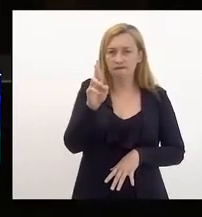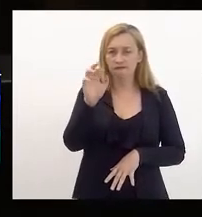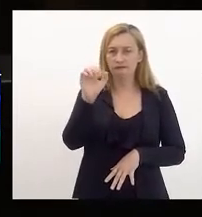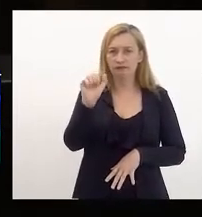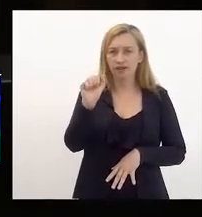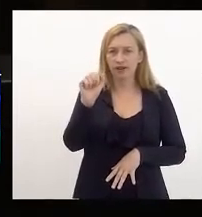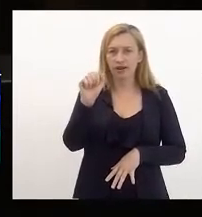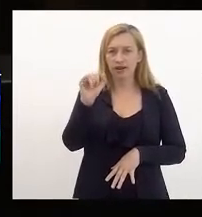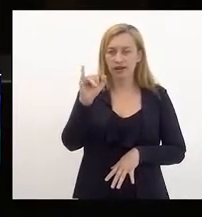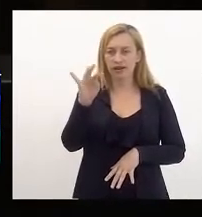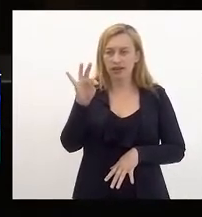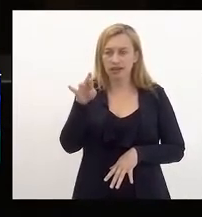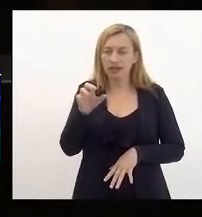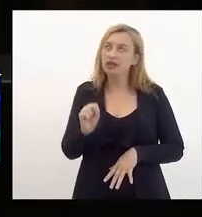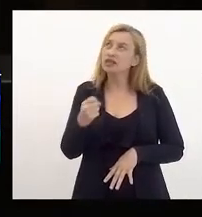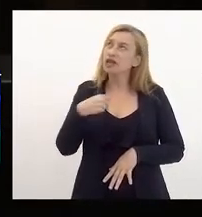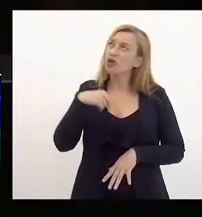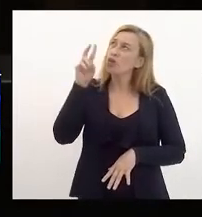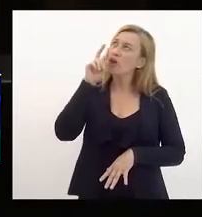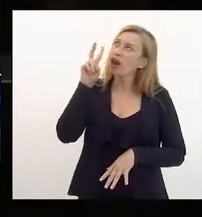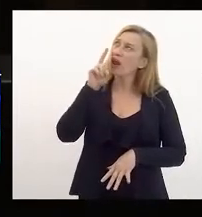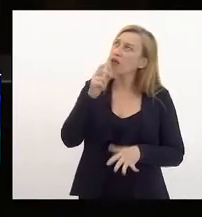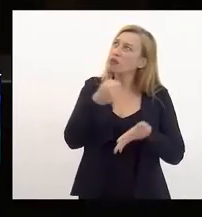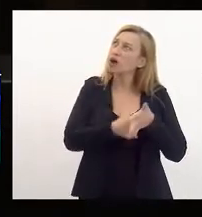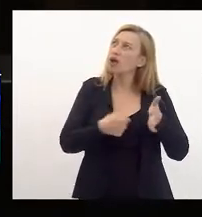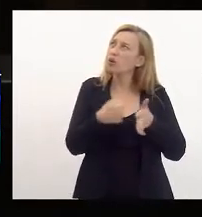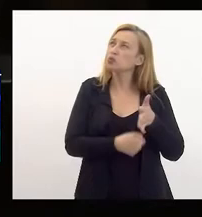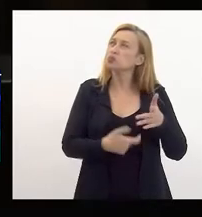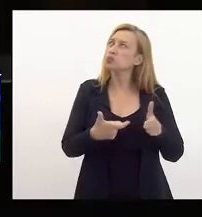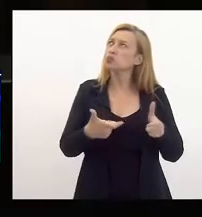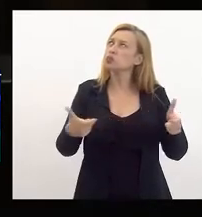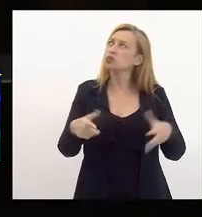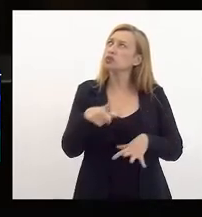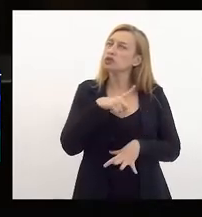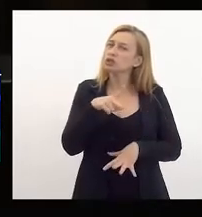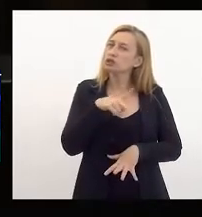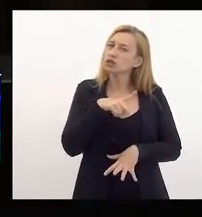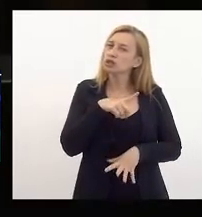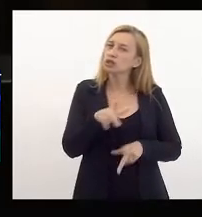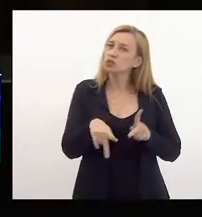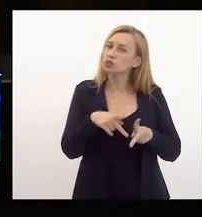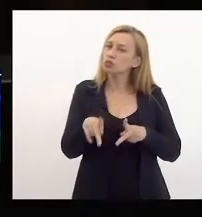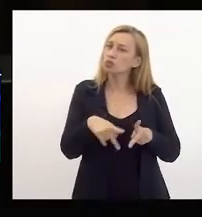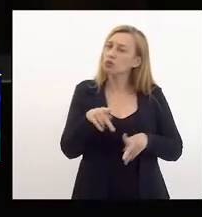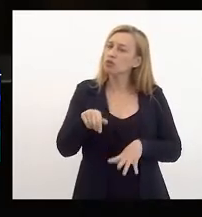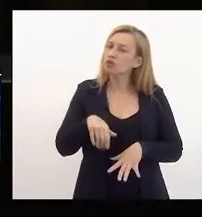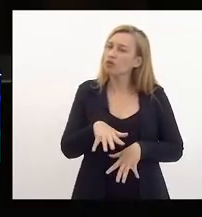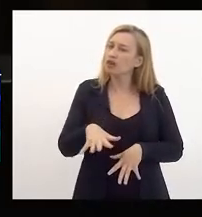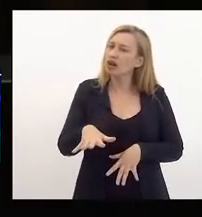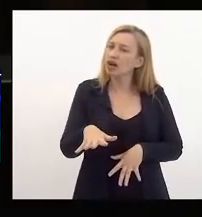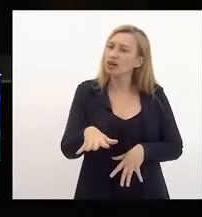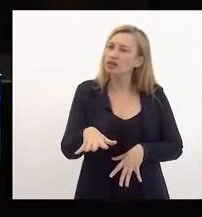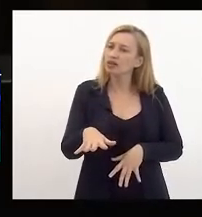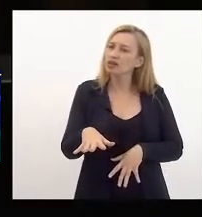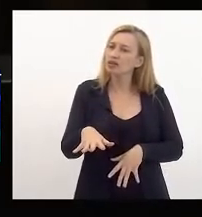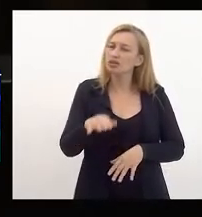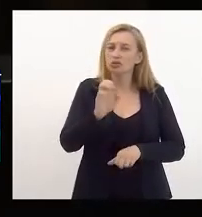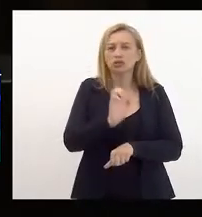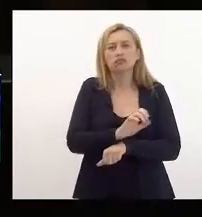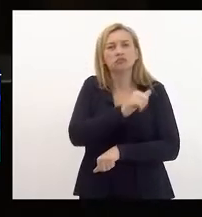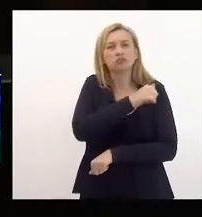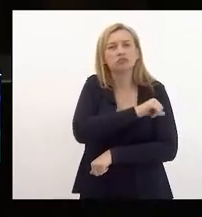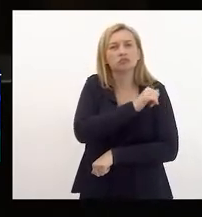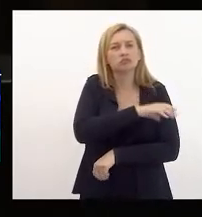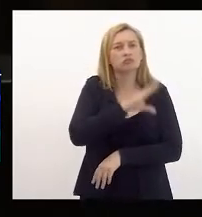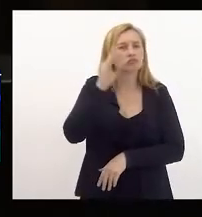a grande luta que existia da população favelada do Estado do Rio de